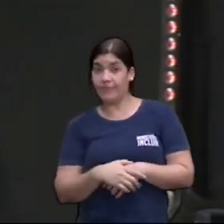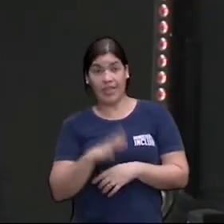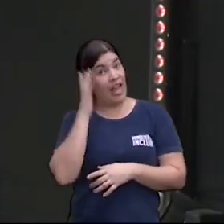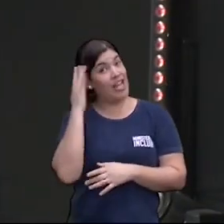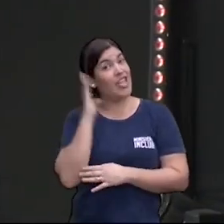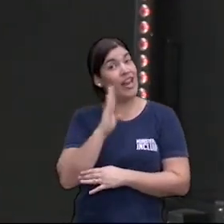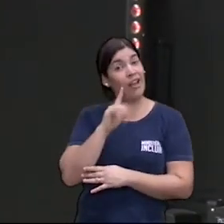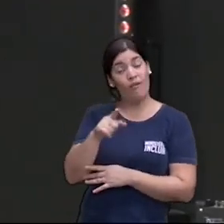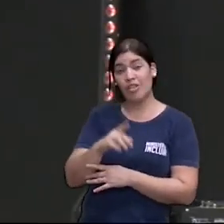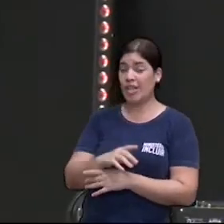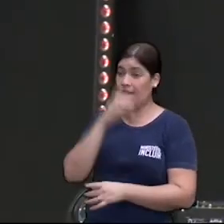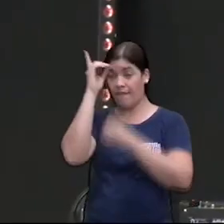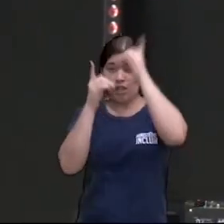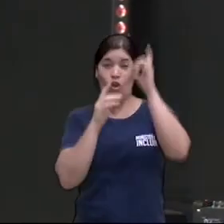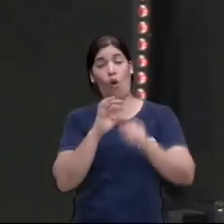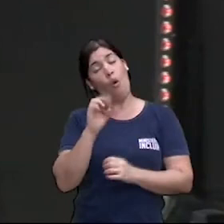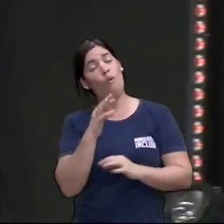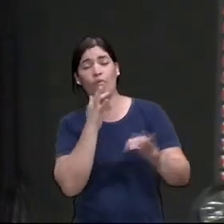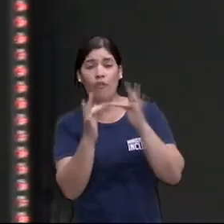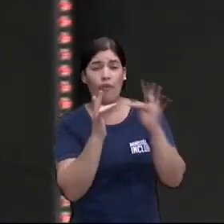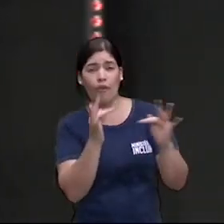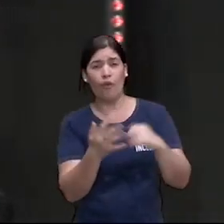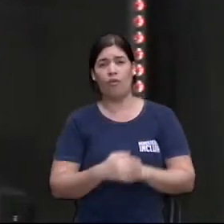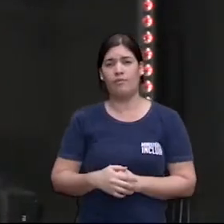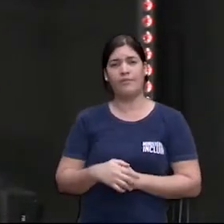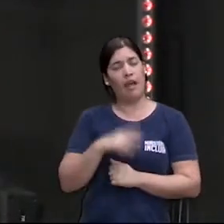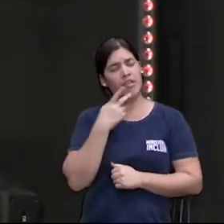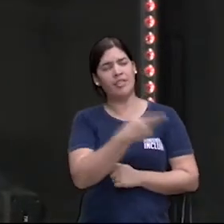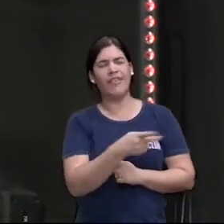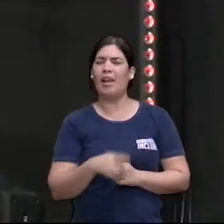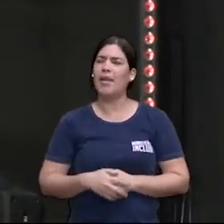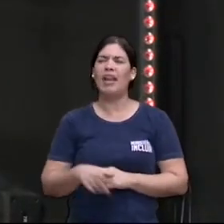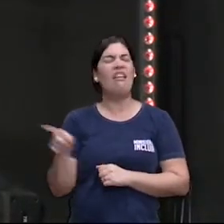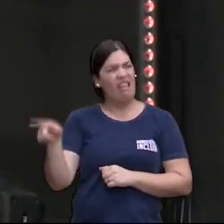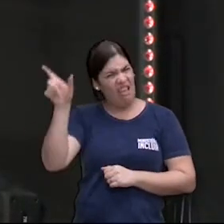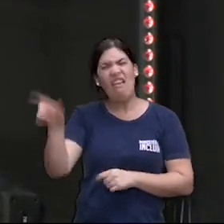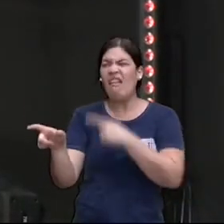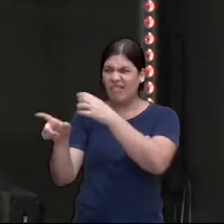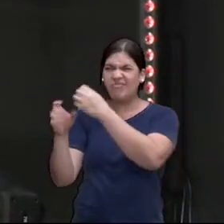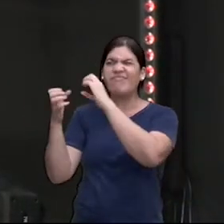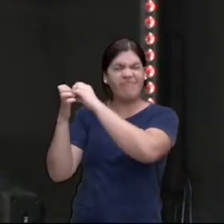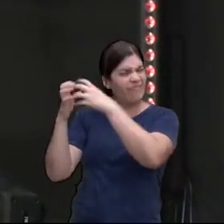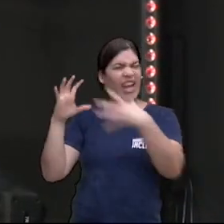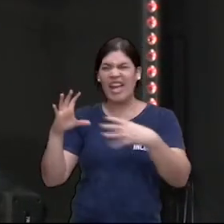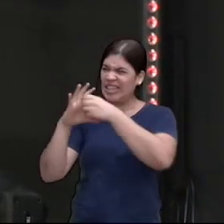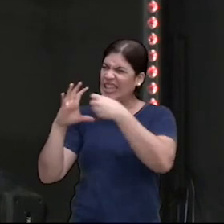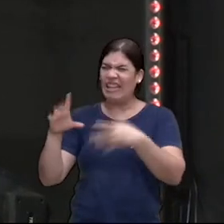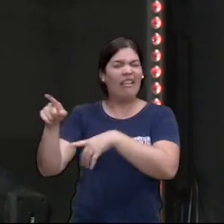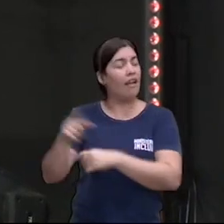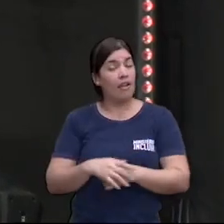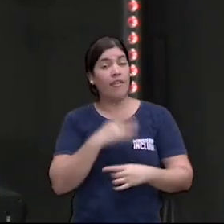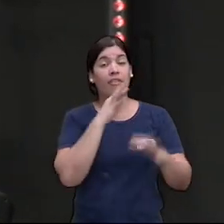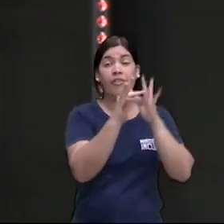inventou ou fofocou e você fala para a pessoa e o outro gosta de ouvir. Aí você fala para o outro também.